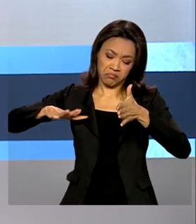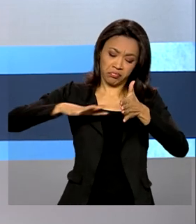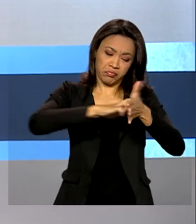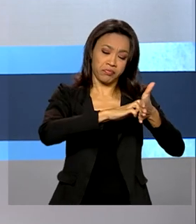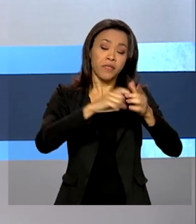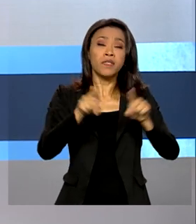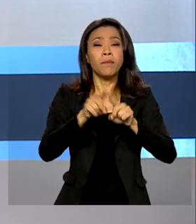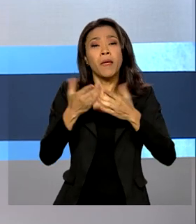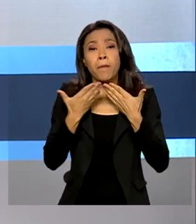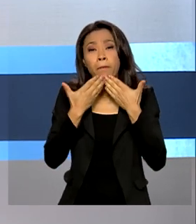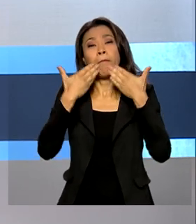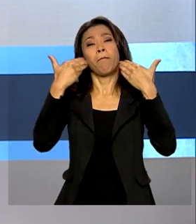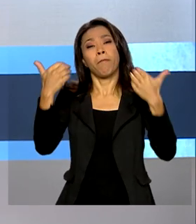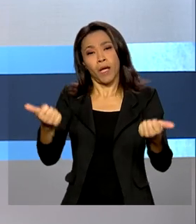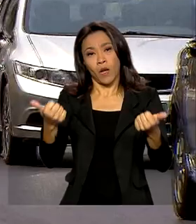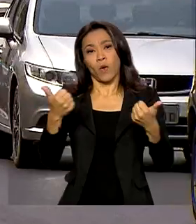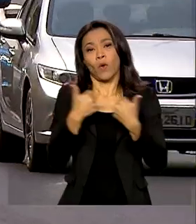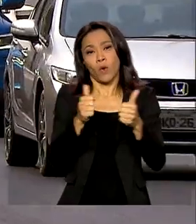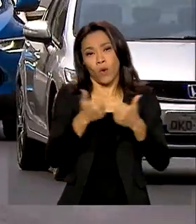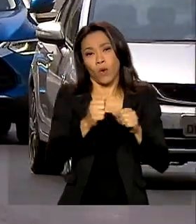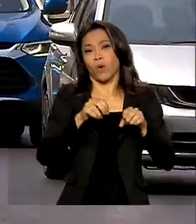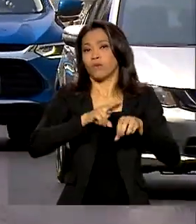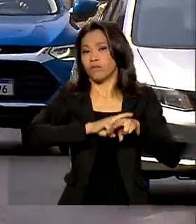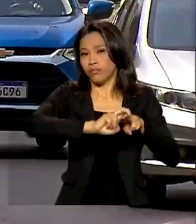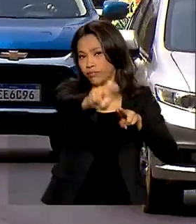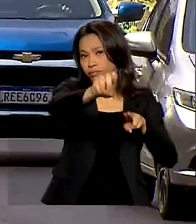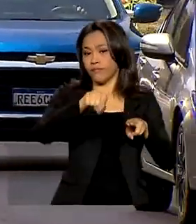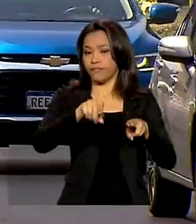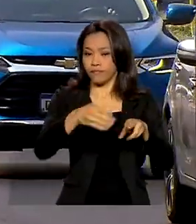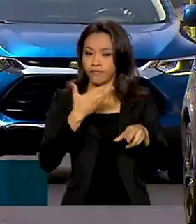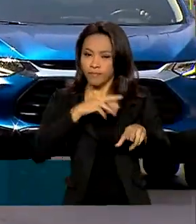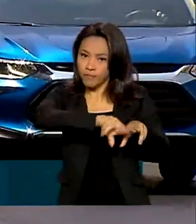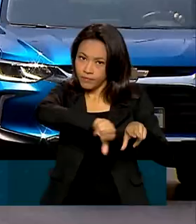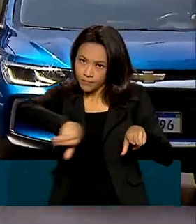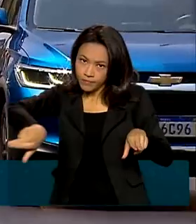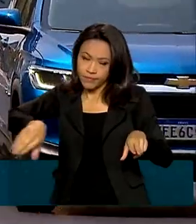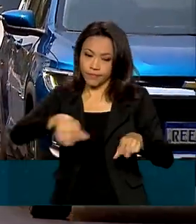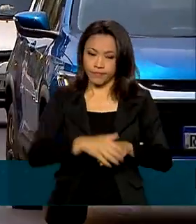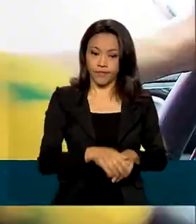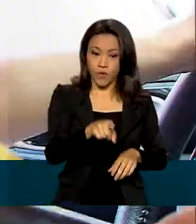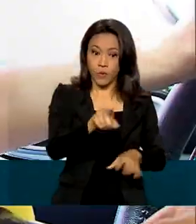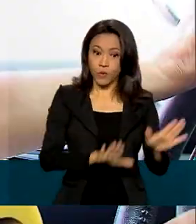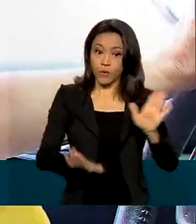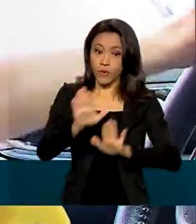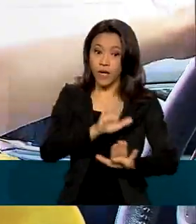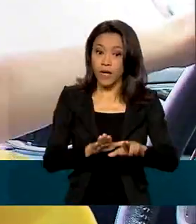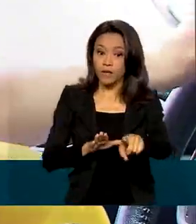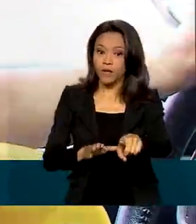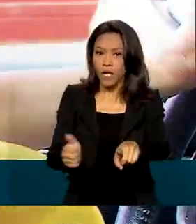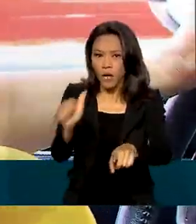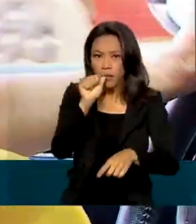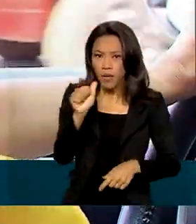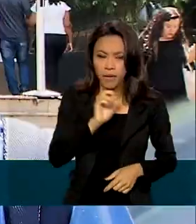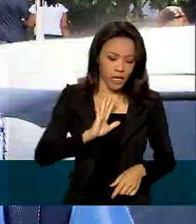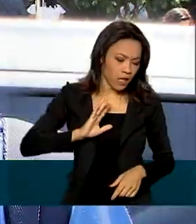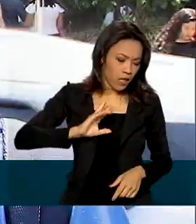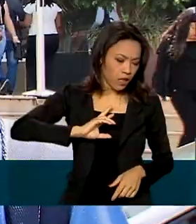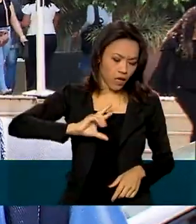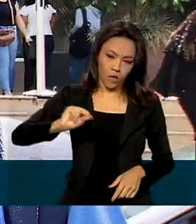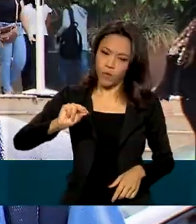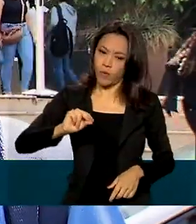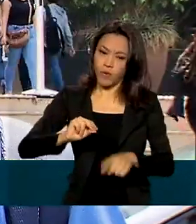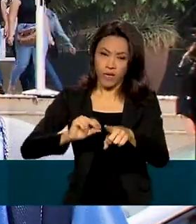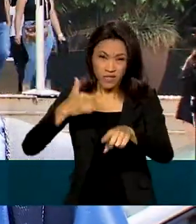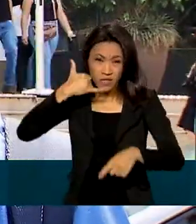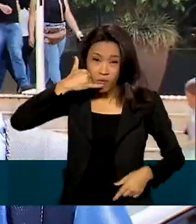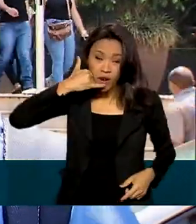transportes públicos coletivos. Os cuidados estão na ponta da língua. Beber de jeito nenhum, não bebo. Principalmente